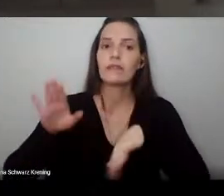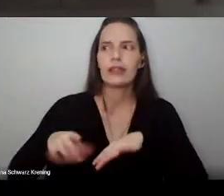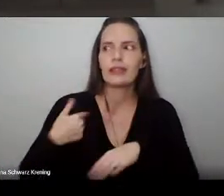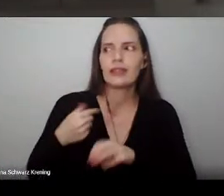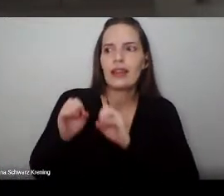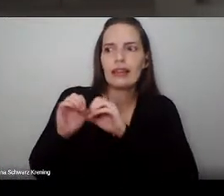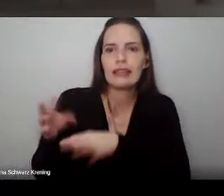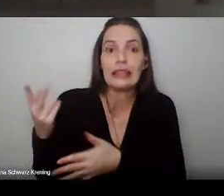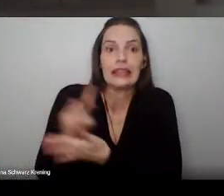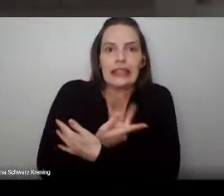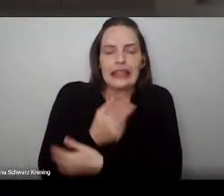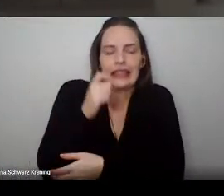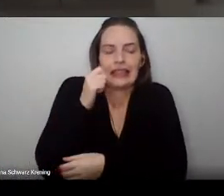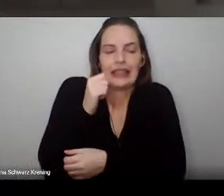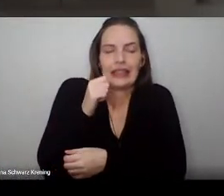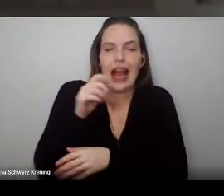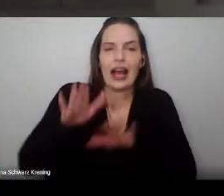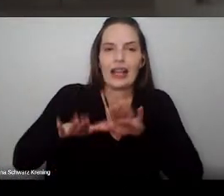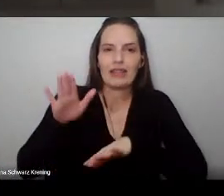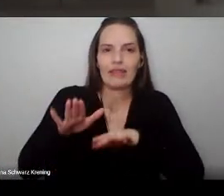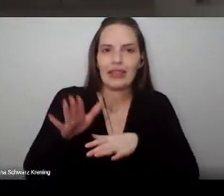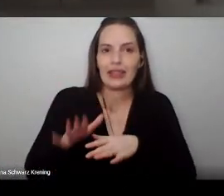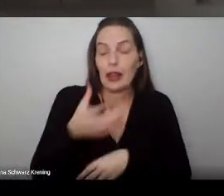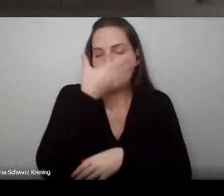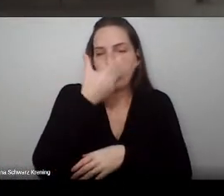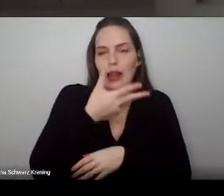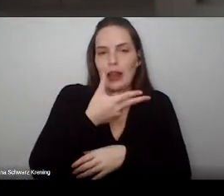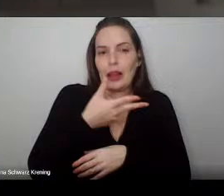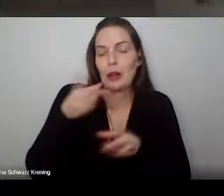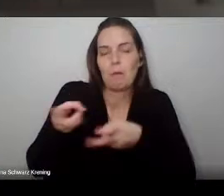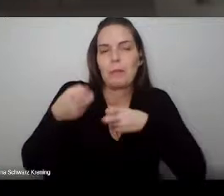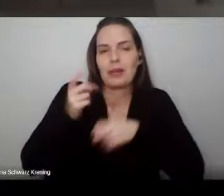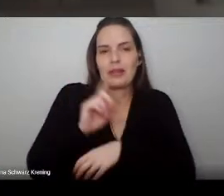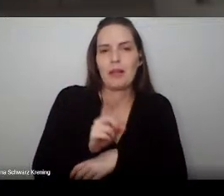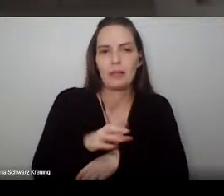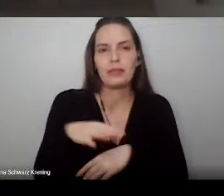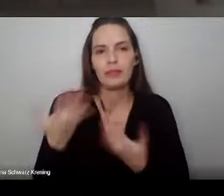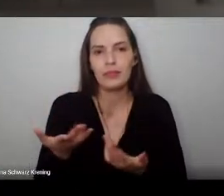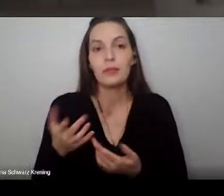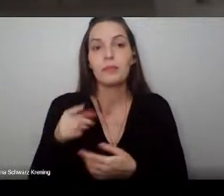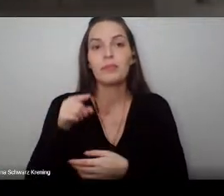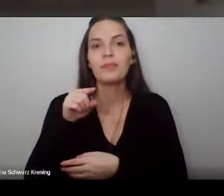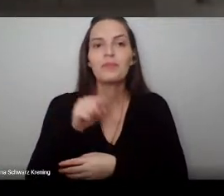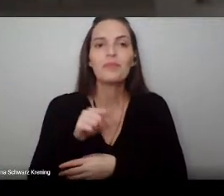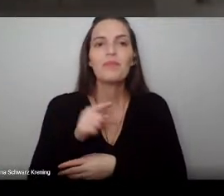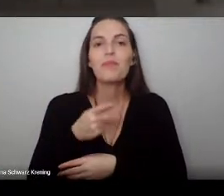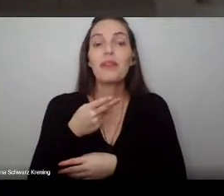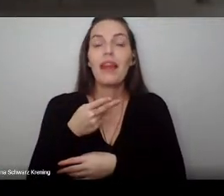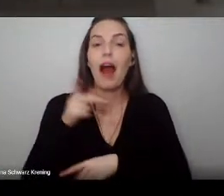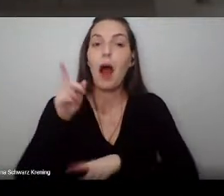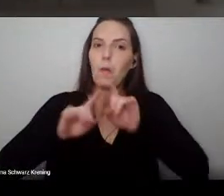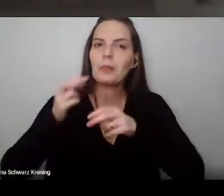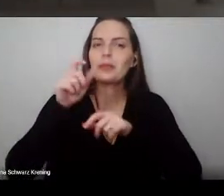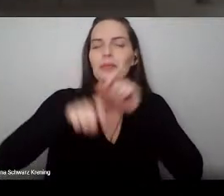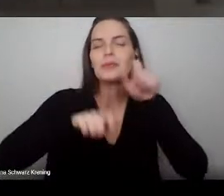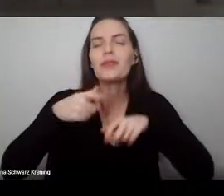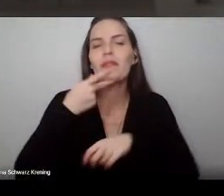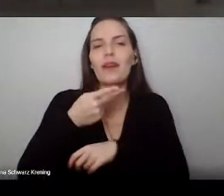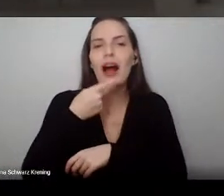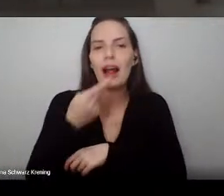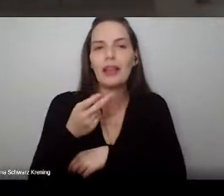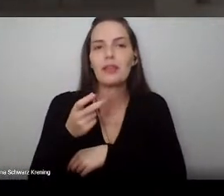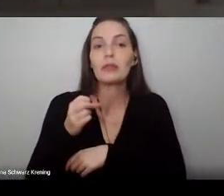Como diria o filósofo da Cidade Baixa, Albert Einstein, o que os olhos não veem cai na prova. No percurso,